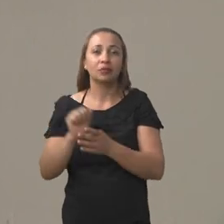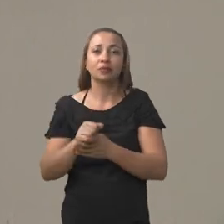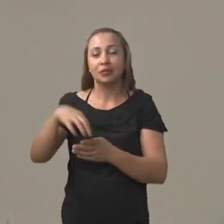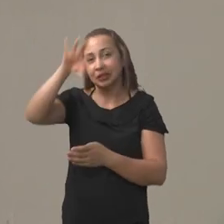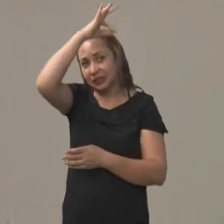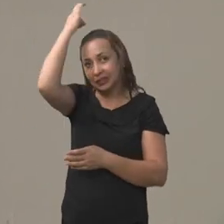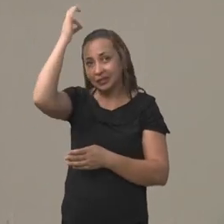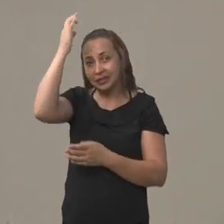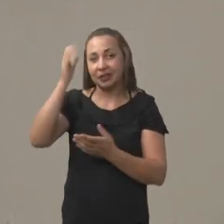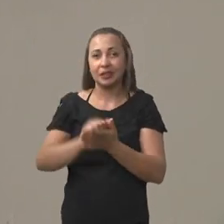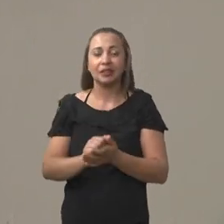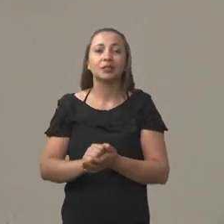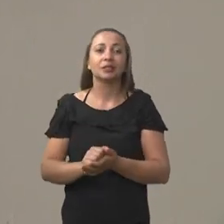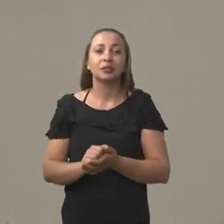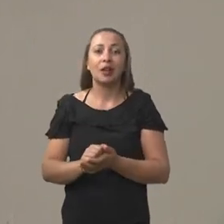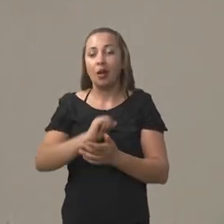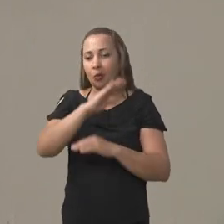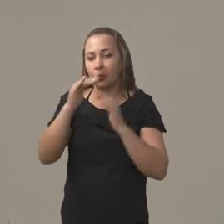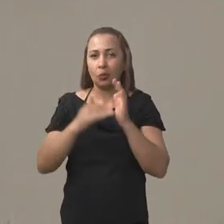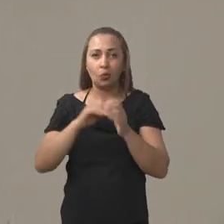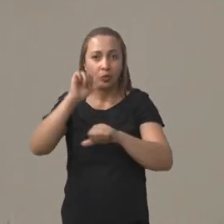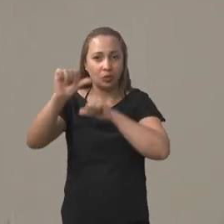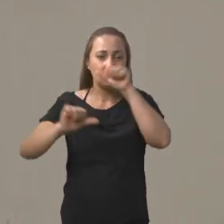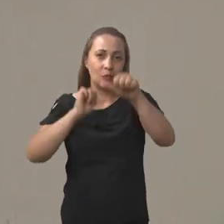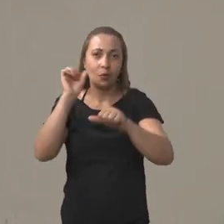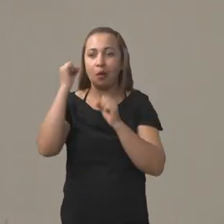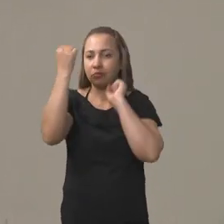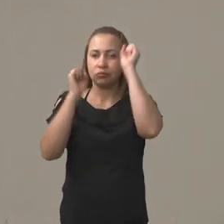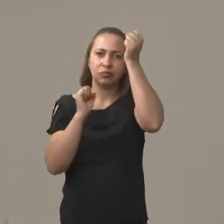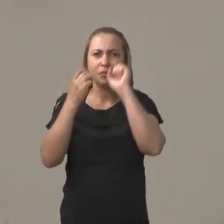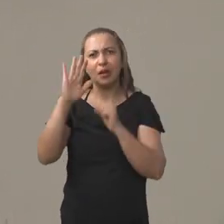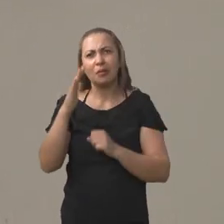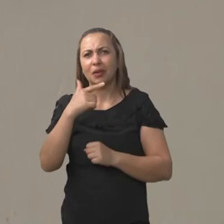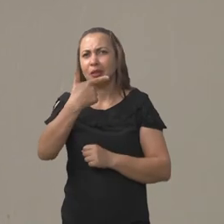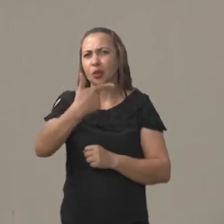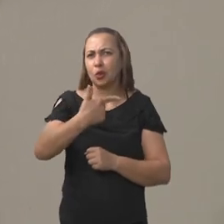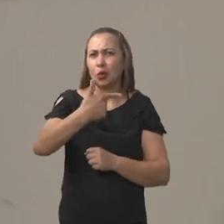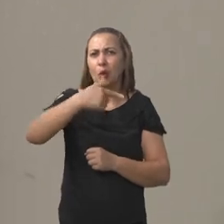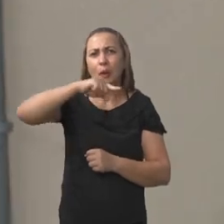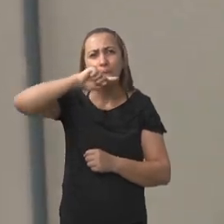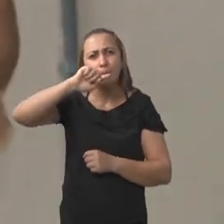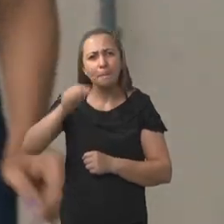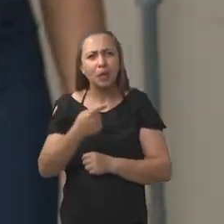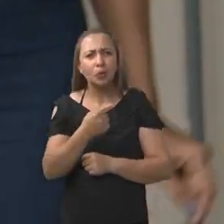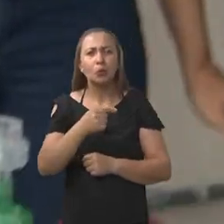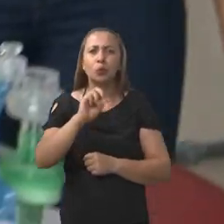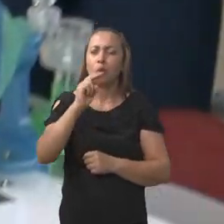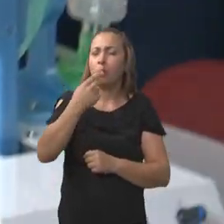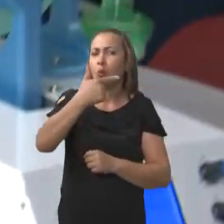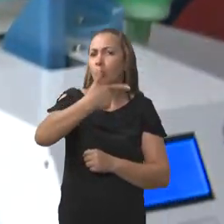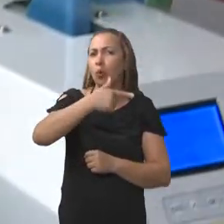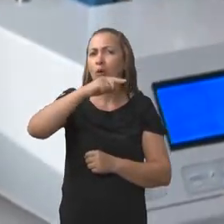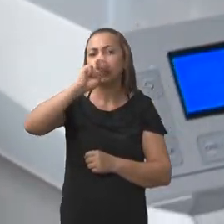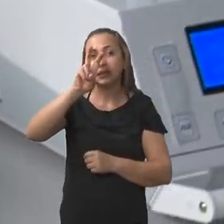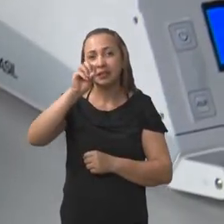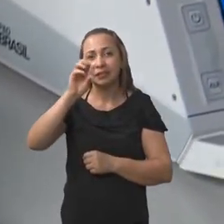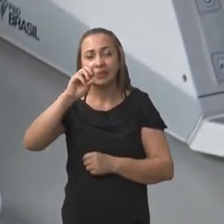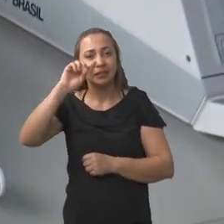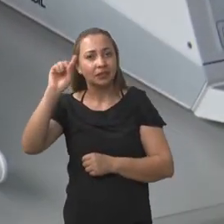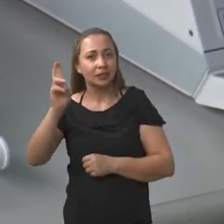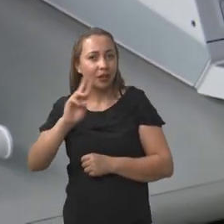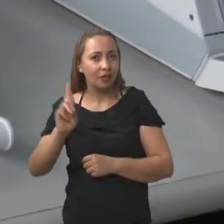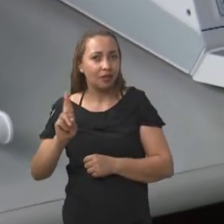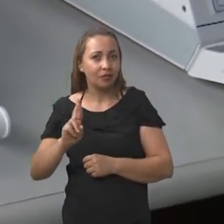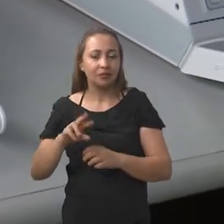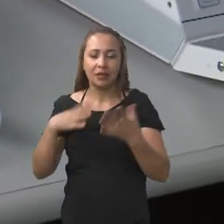pesquisadores das universidades conseguiu desenvolver um aparelho como esse que custa em média 2.000 e 2.500 reais. Agora a meta